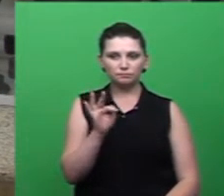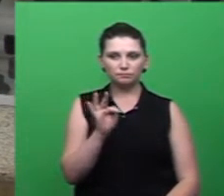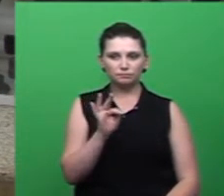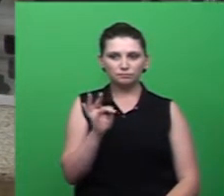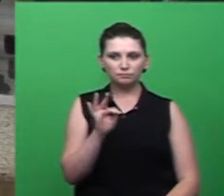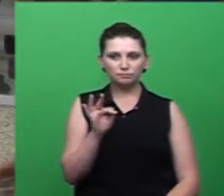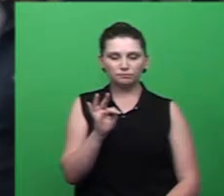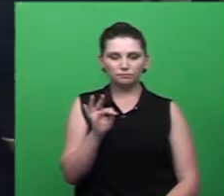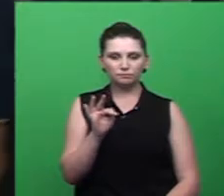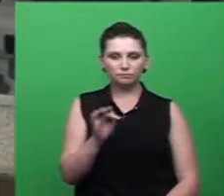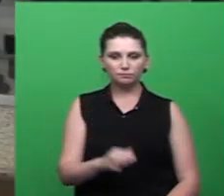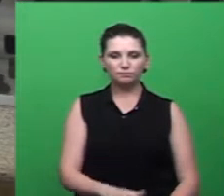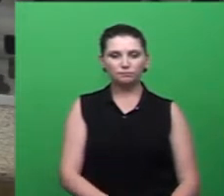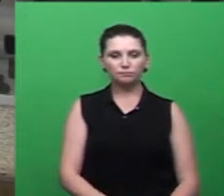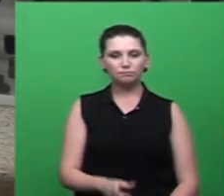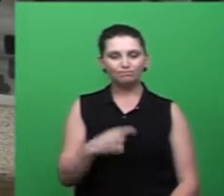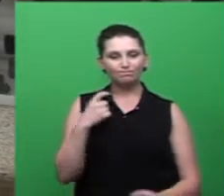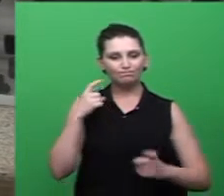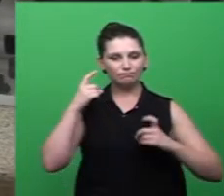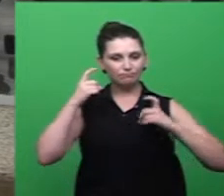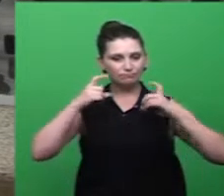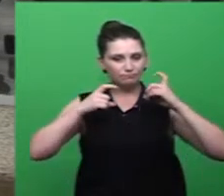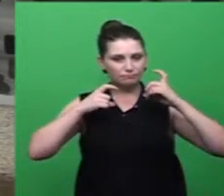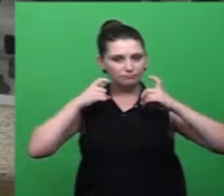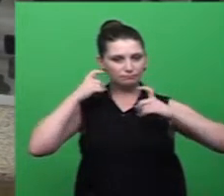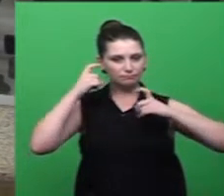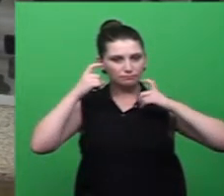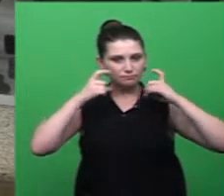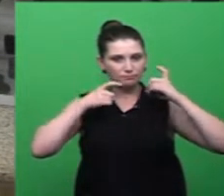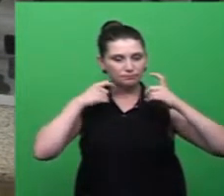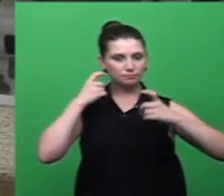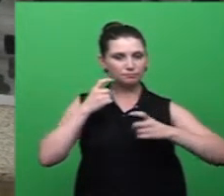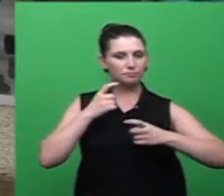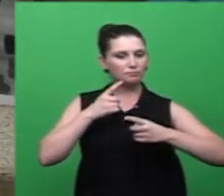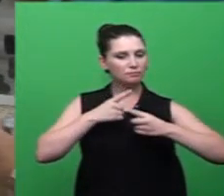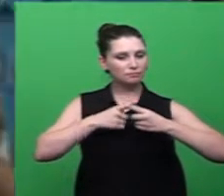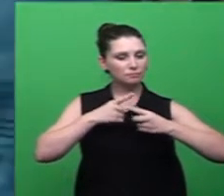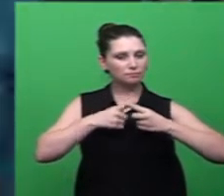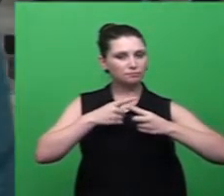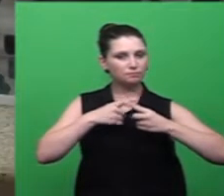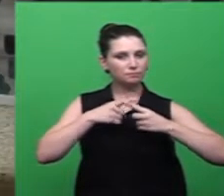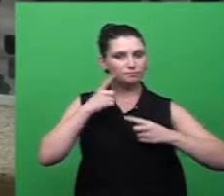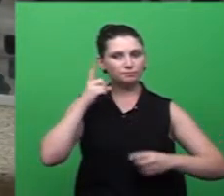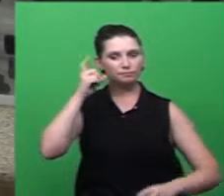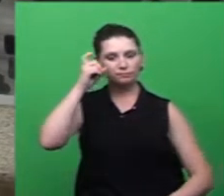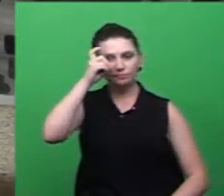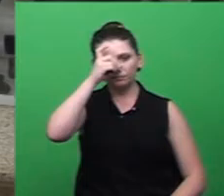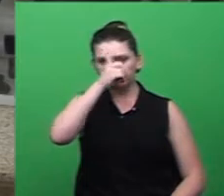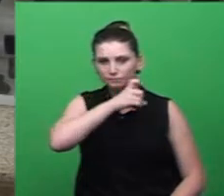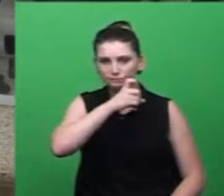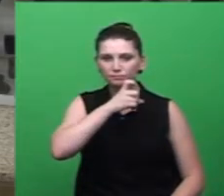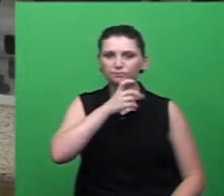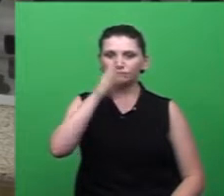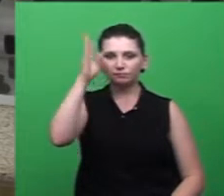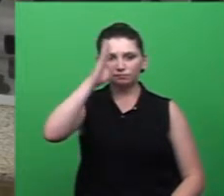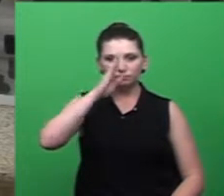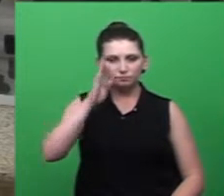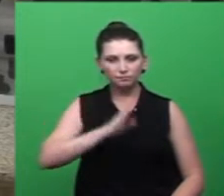auge já da campanha, da preocupação, não só de Criciúma, mas do Estado, e principalmente do Brasil,